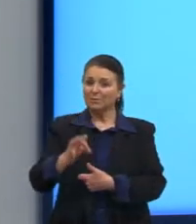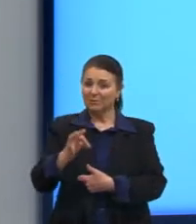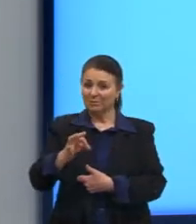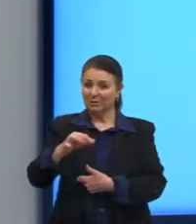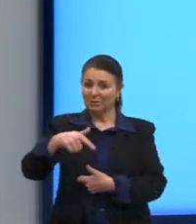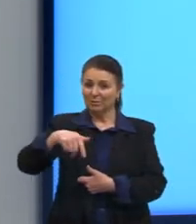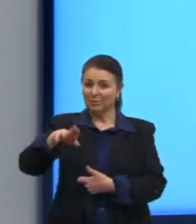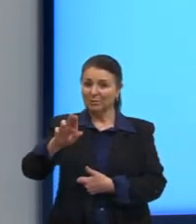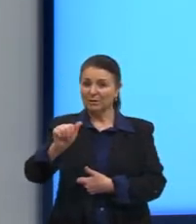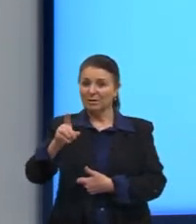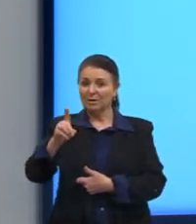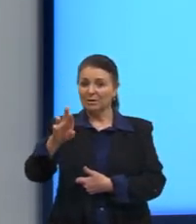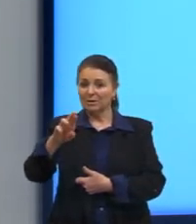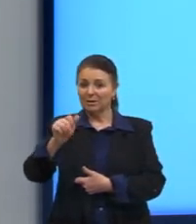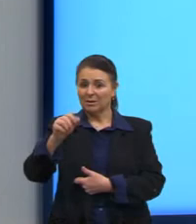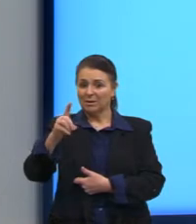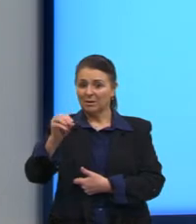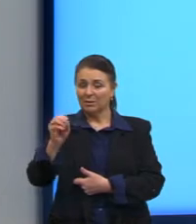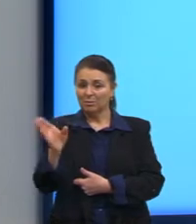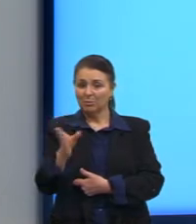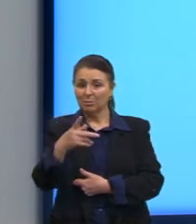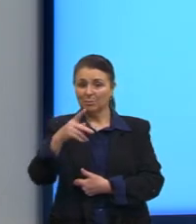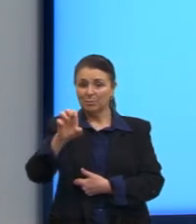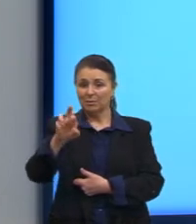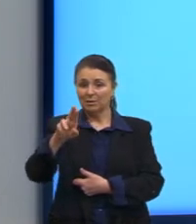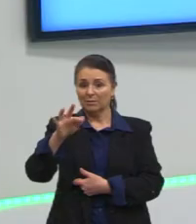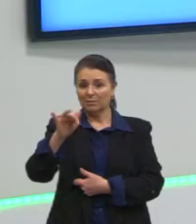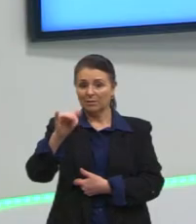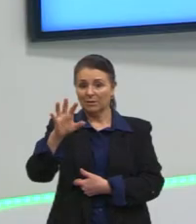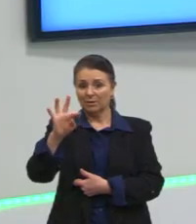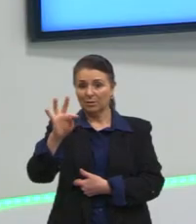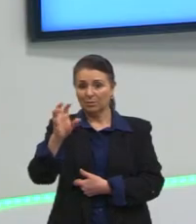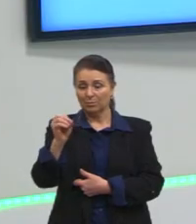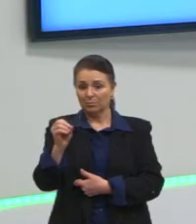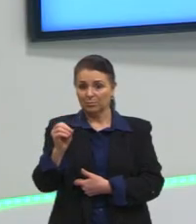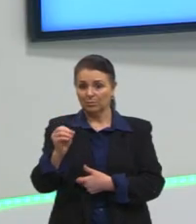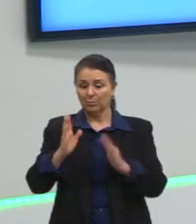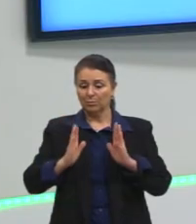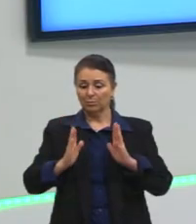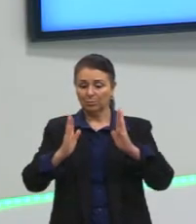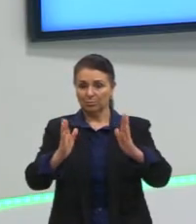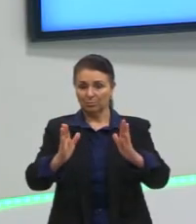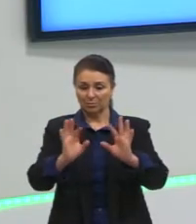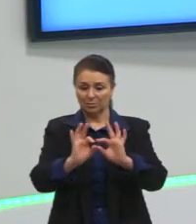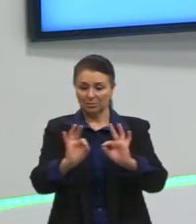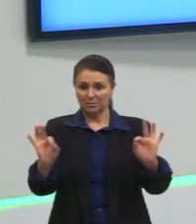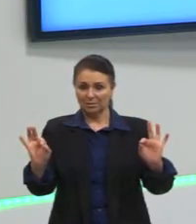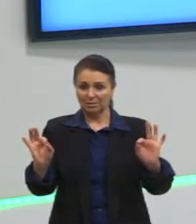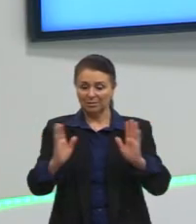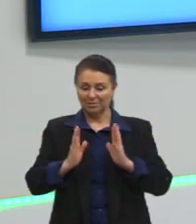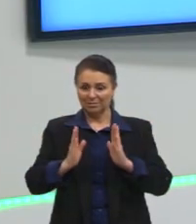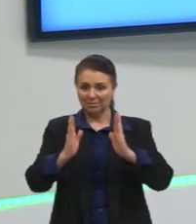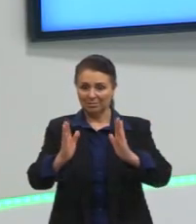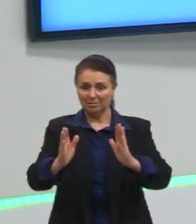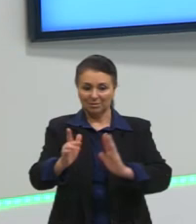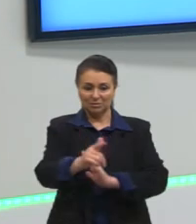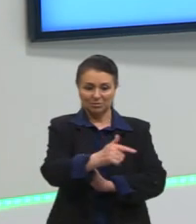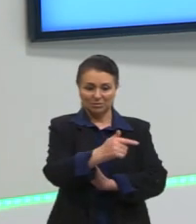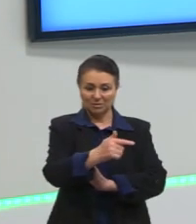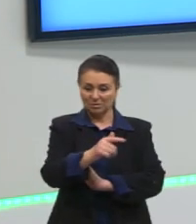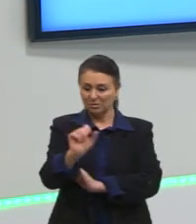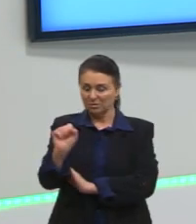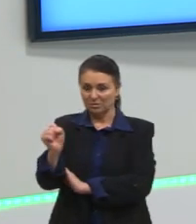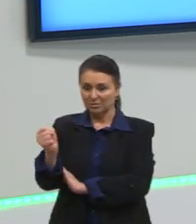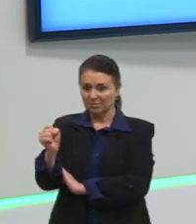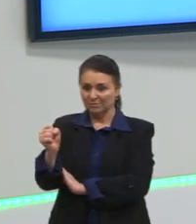uma das formas de cair em questões, né? É determinar o intervalo. A distância está num intervalo de 7 até